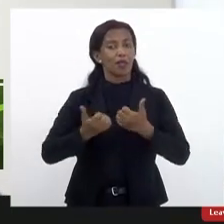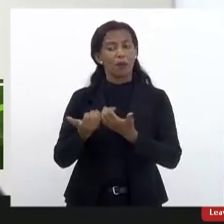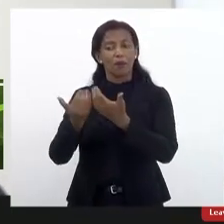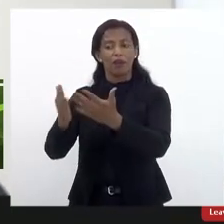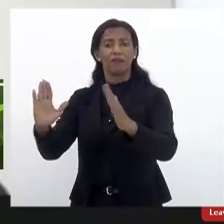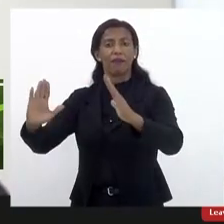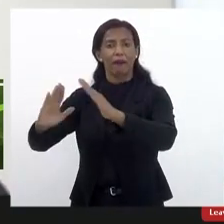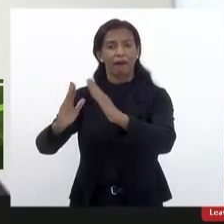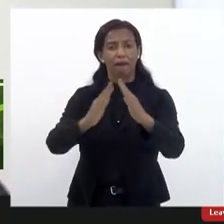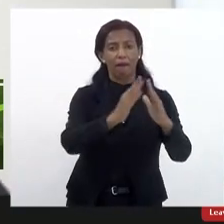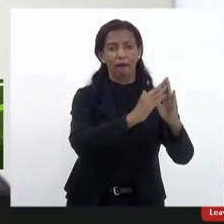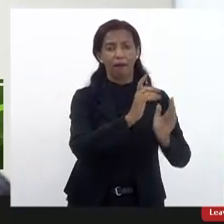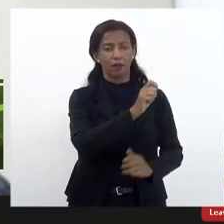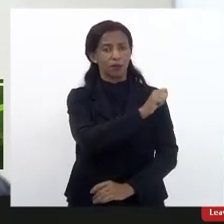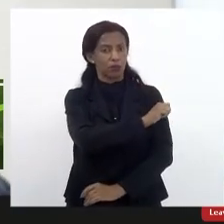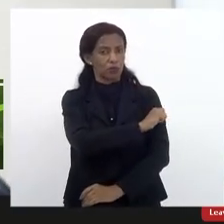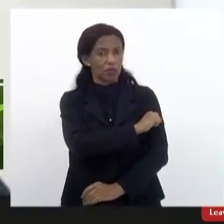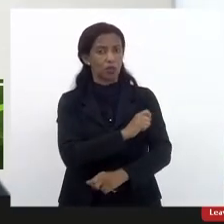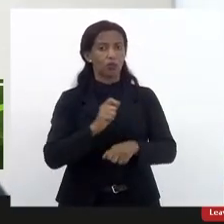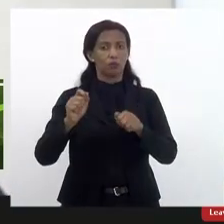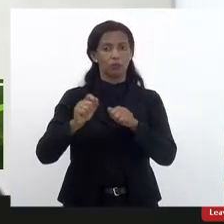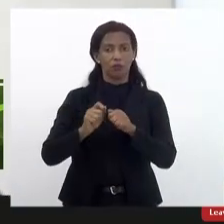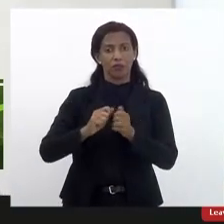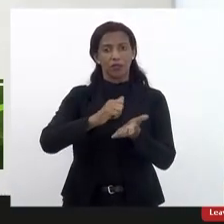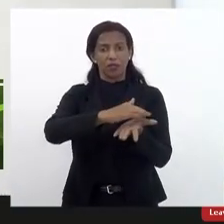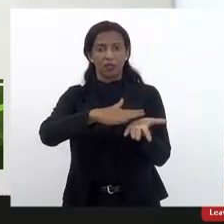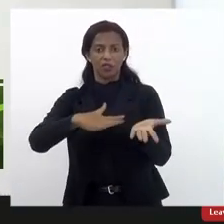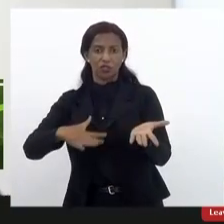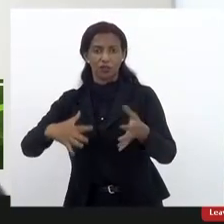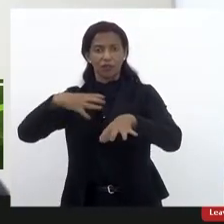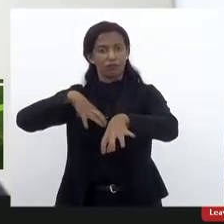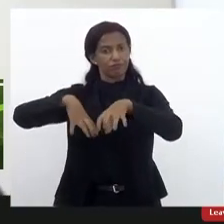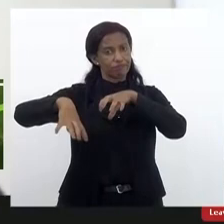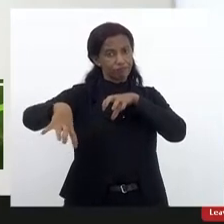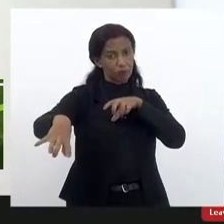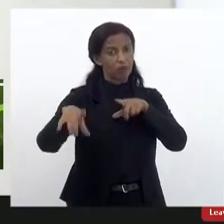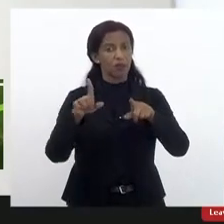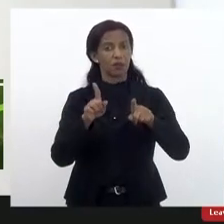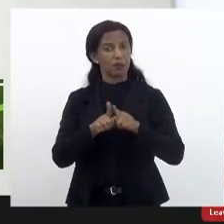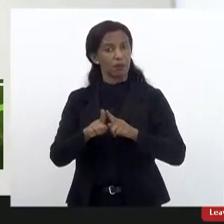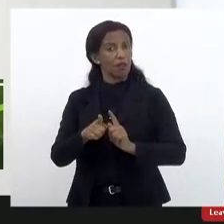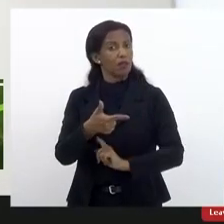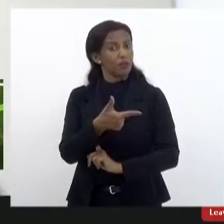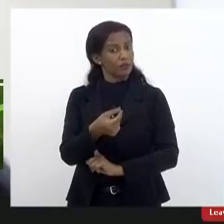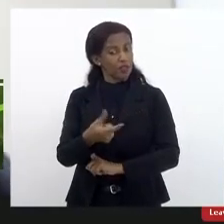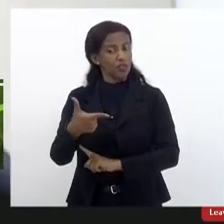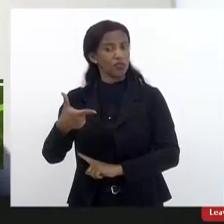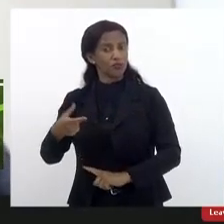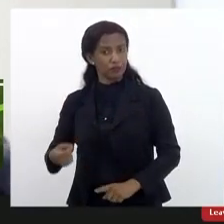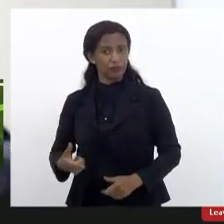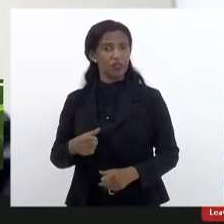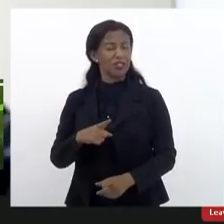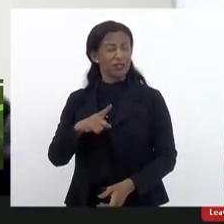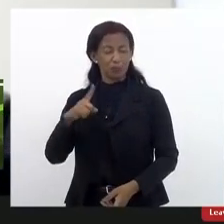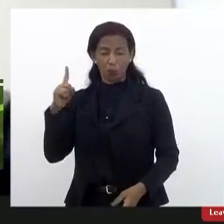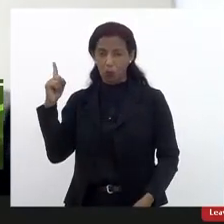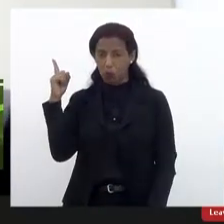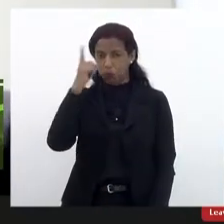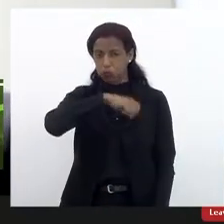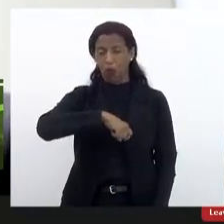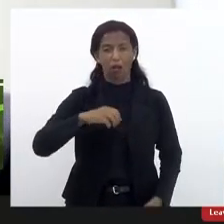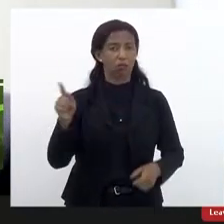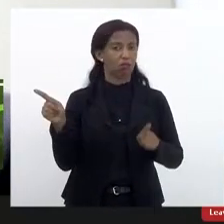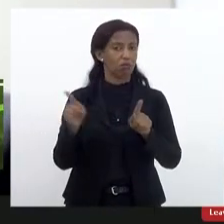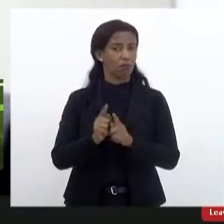estudantes para a realização das atividades remotas. O ano de 2020 foi um ano de muitos impasses também na